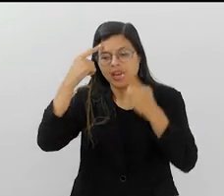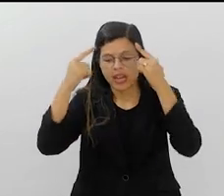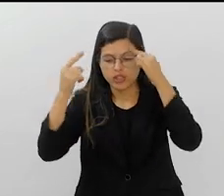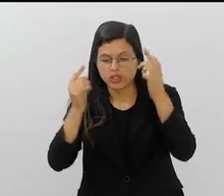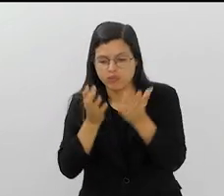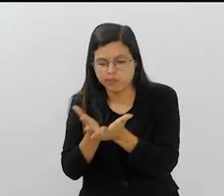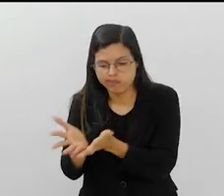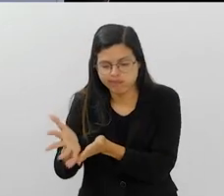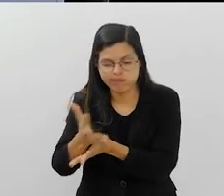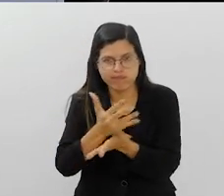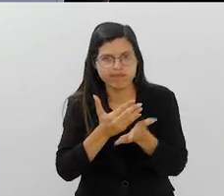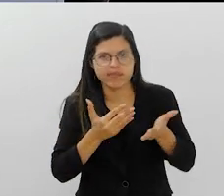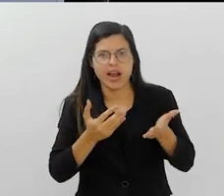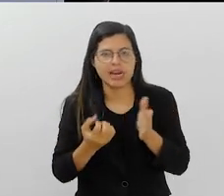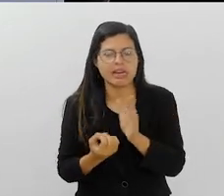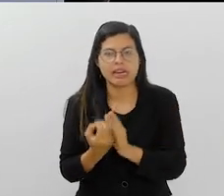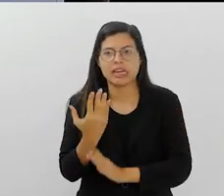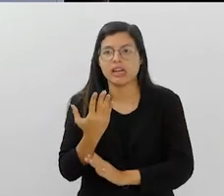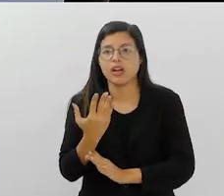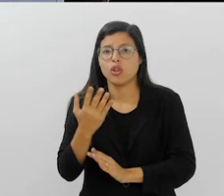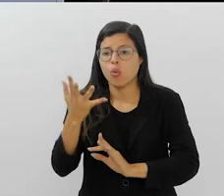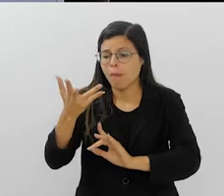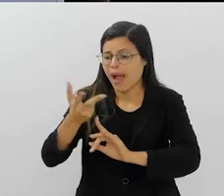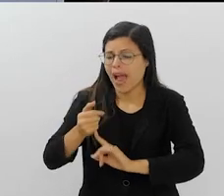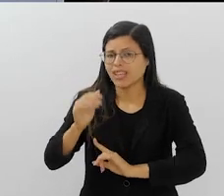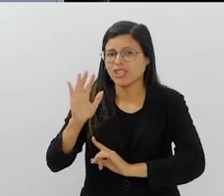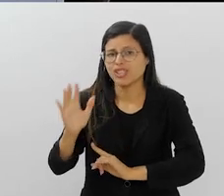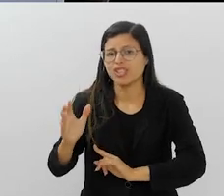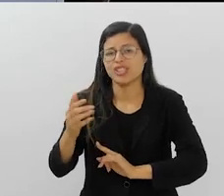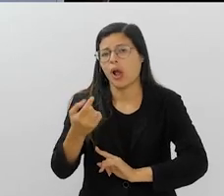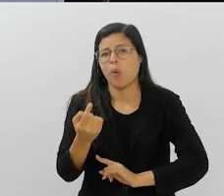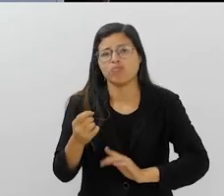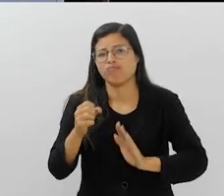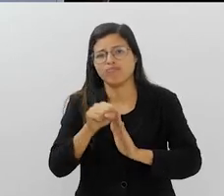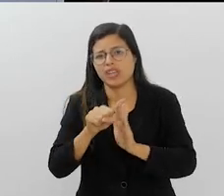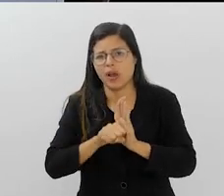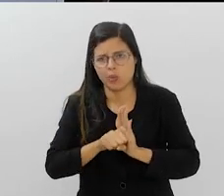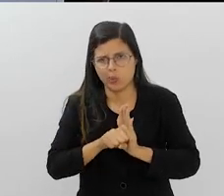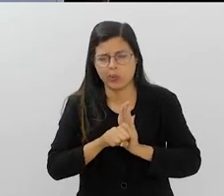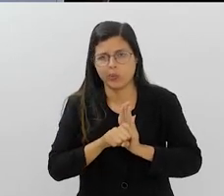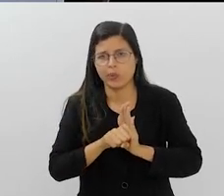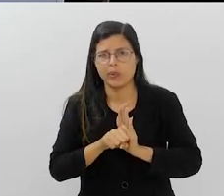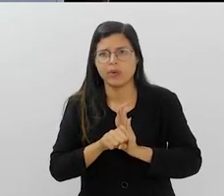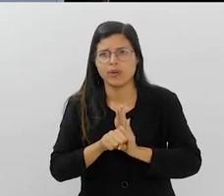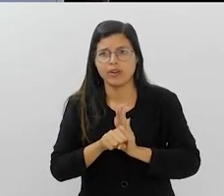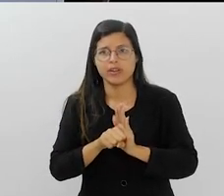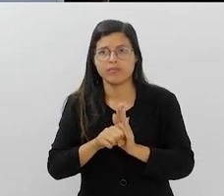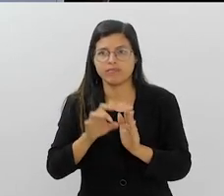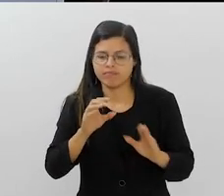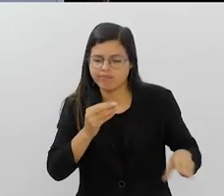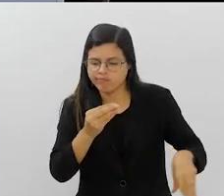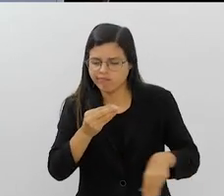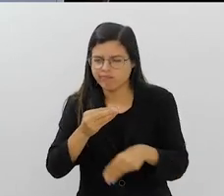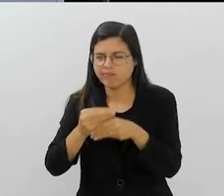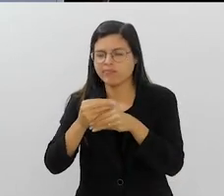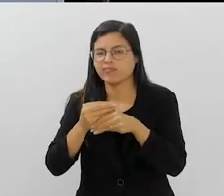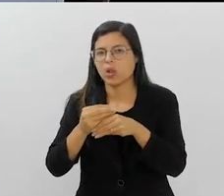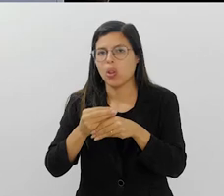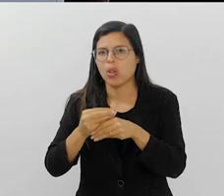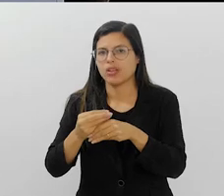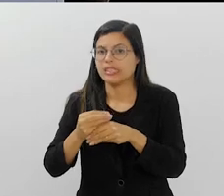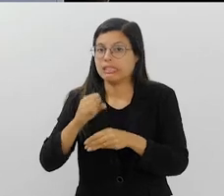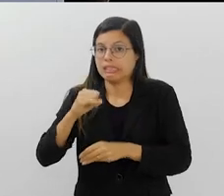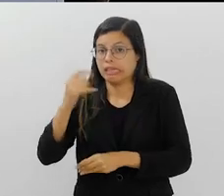criativos a uma arte já disseminada há um século. Enfim, ele acrescenta novos